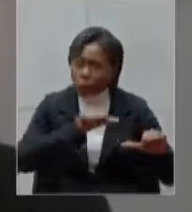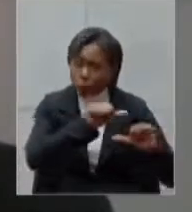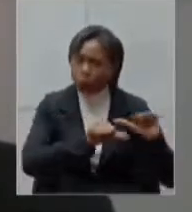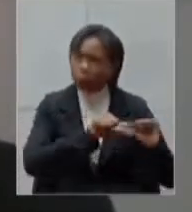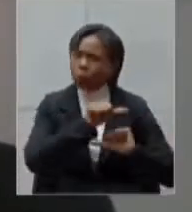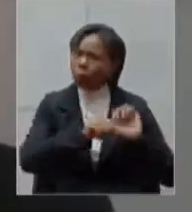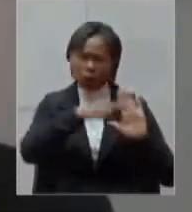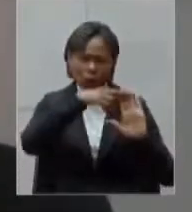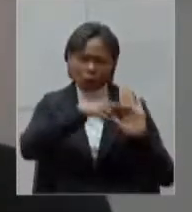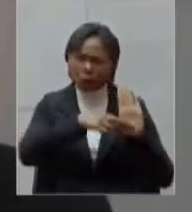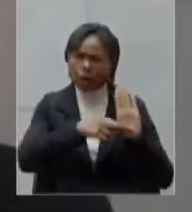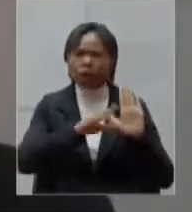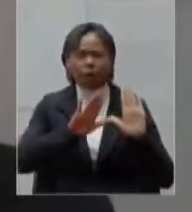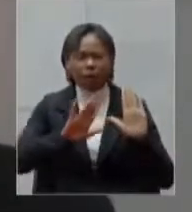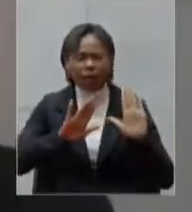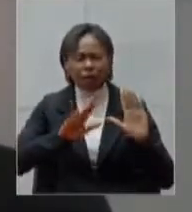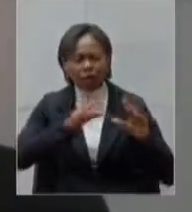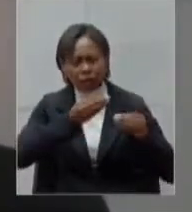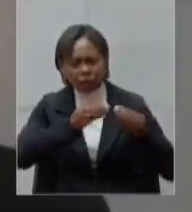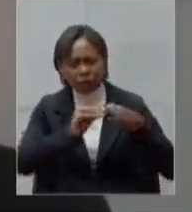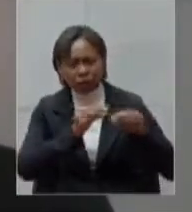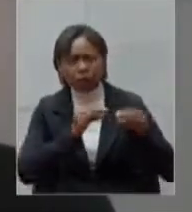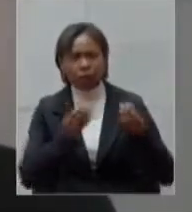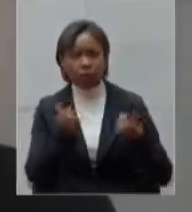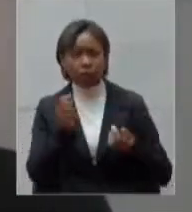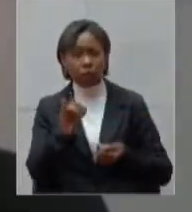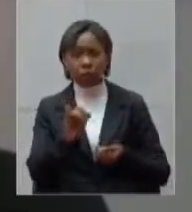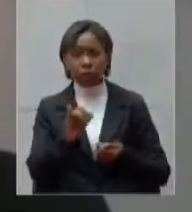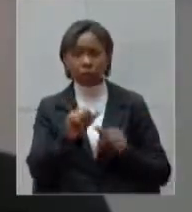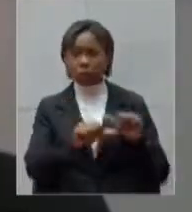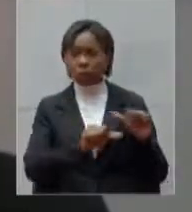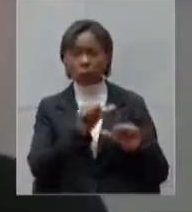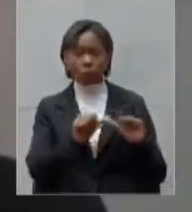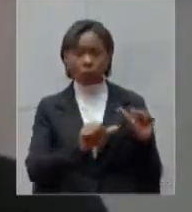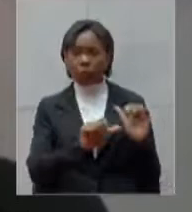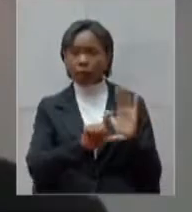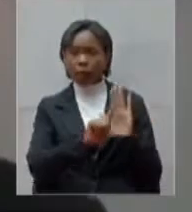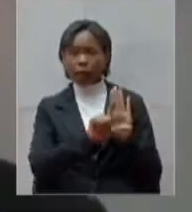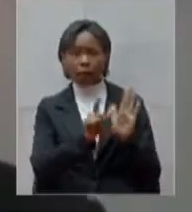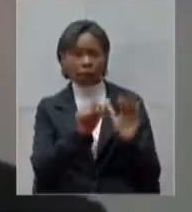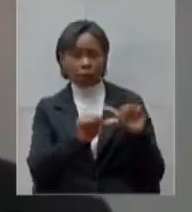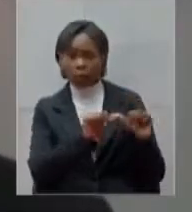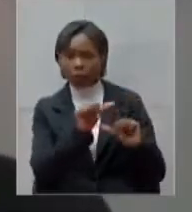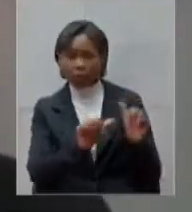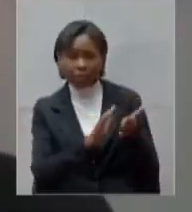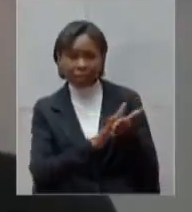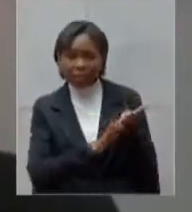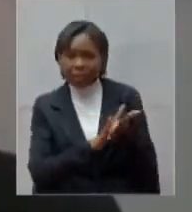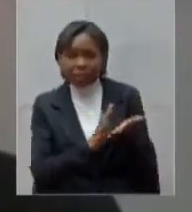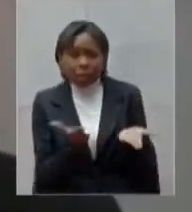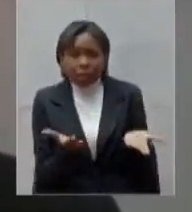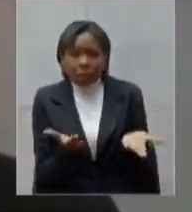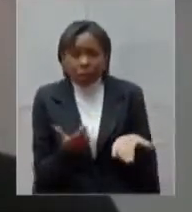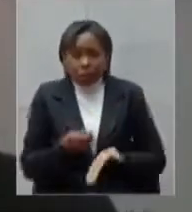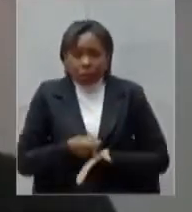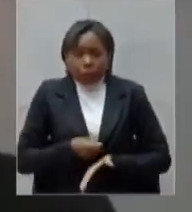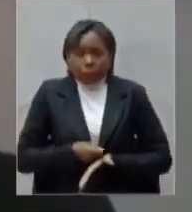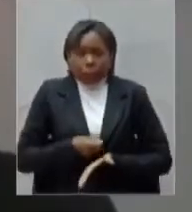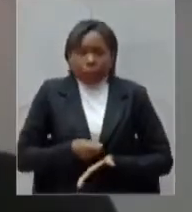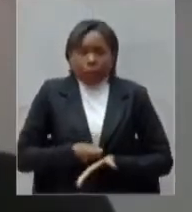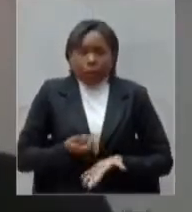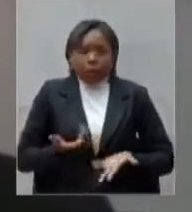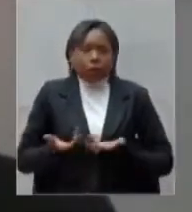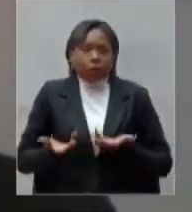compreensão de mudar as leis na guerra que estamos vivendo a gente fica pressionado com a falta de recursos pressionado pela